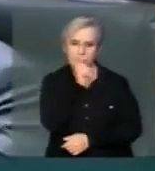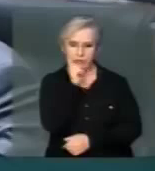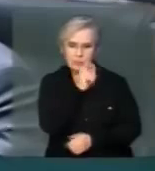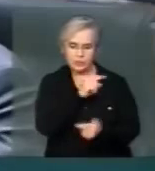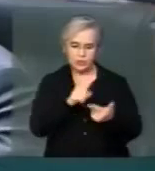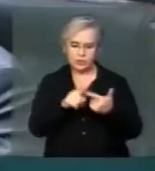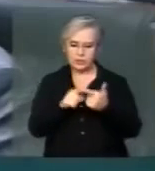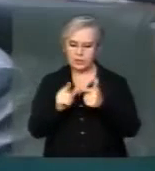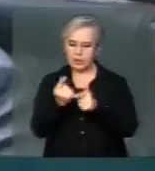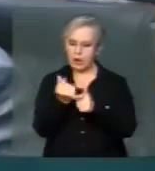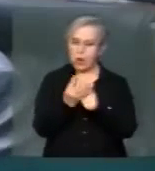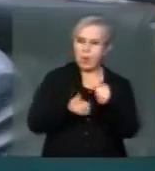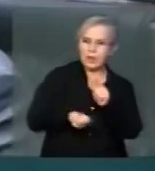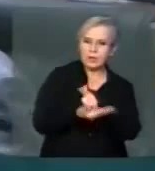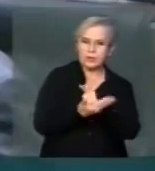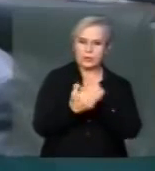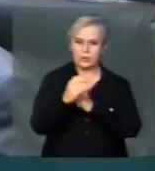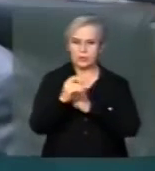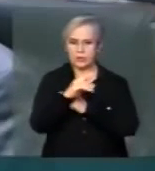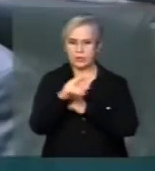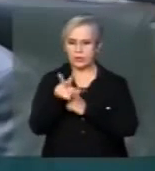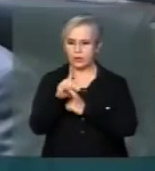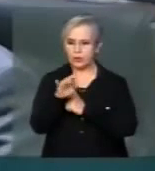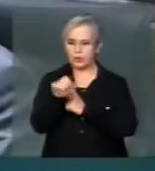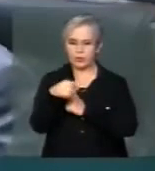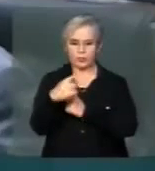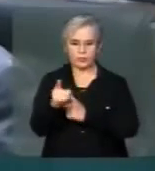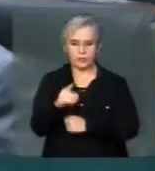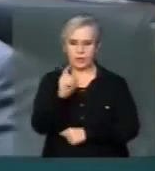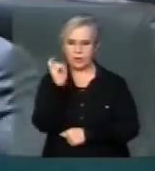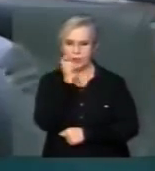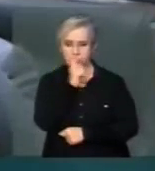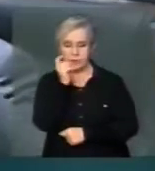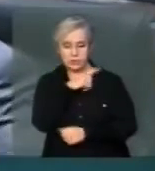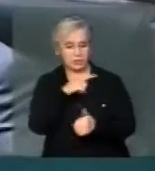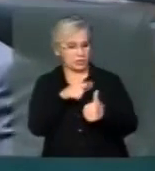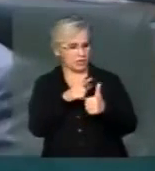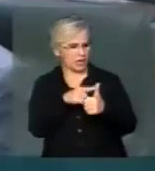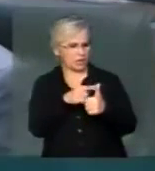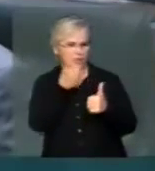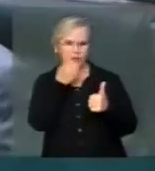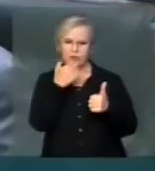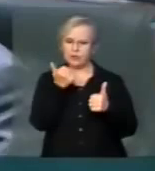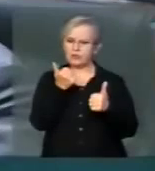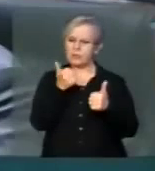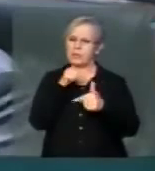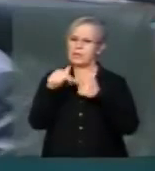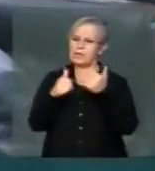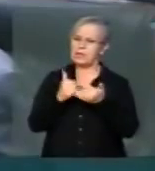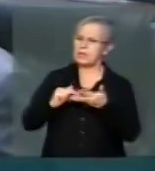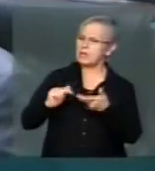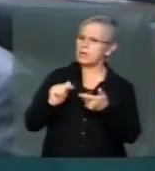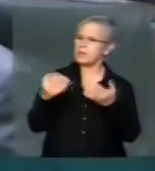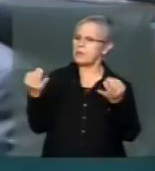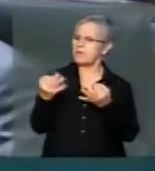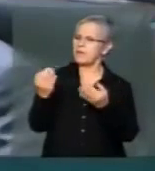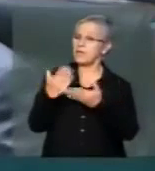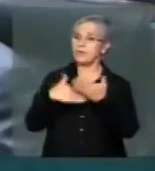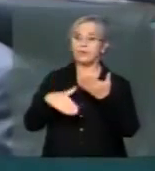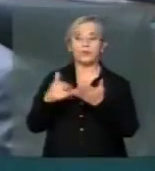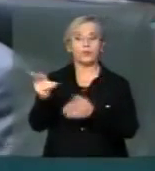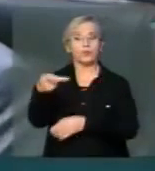e a corrupção. A mentira está aí. Disseram que estava tudo bem, o desemprego presente, o aumento de juros,